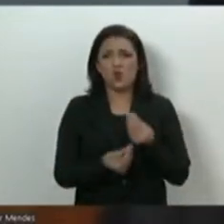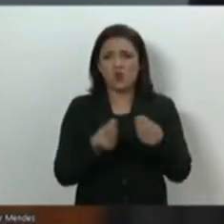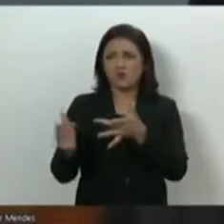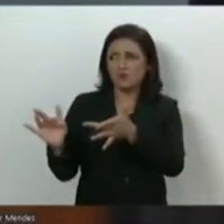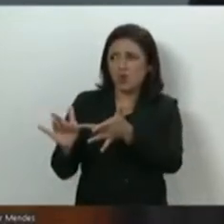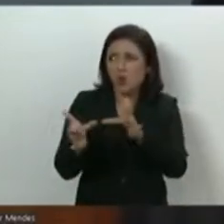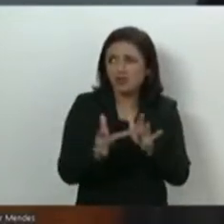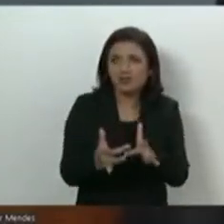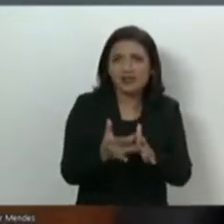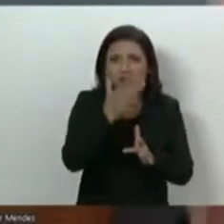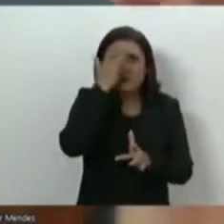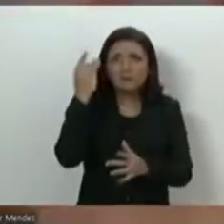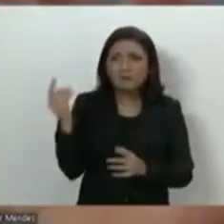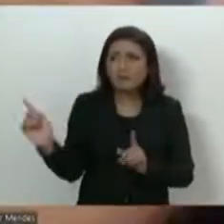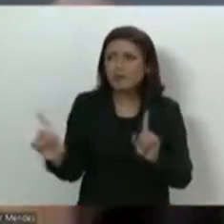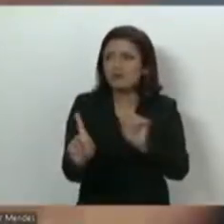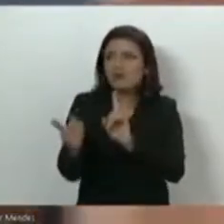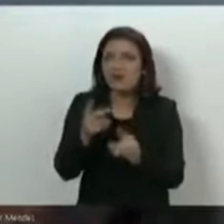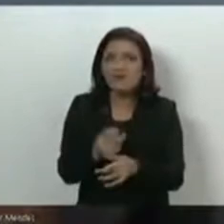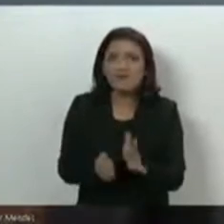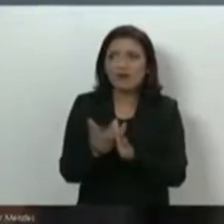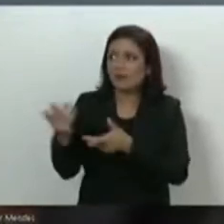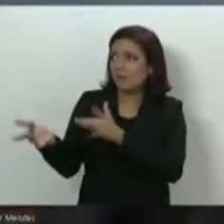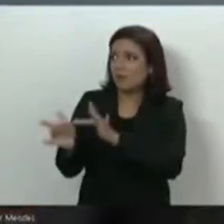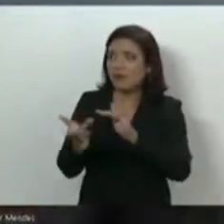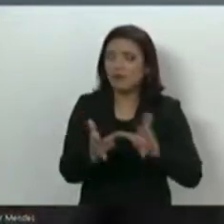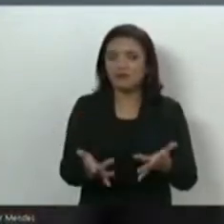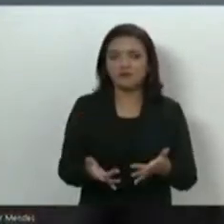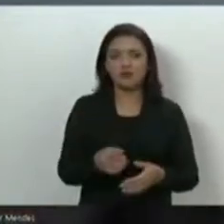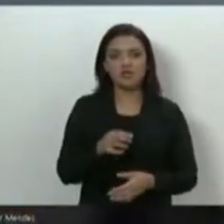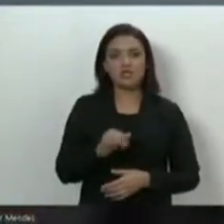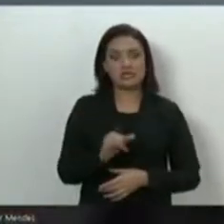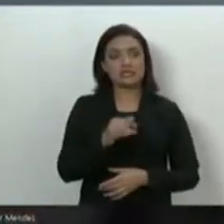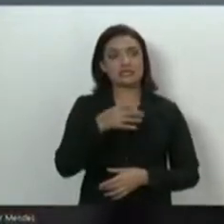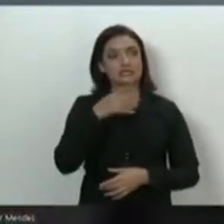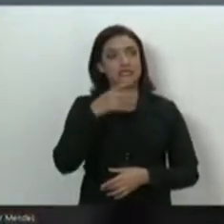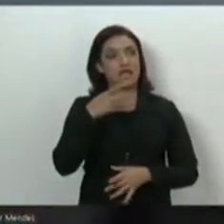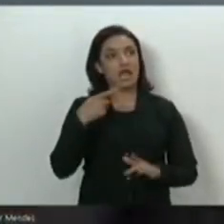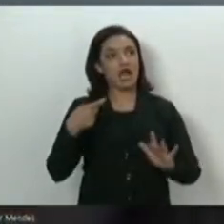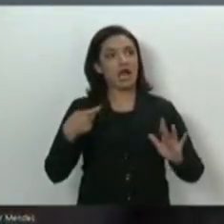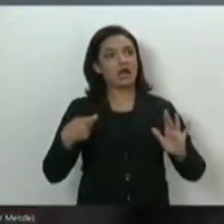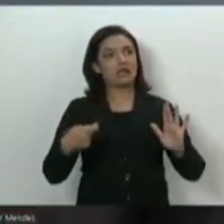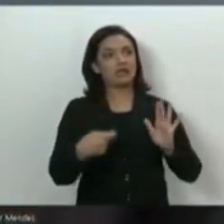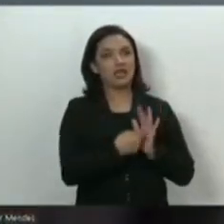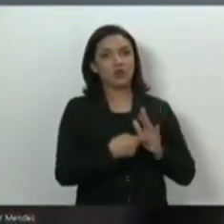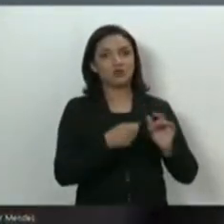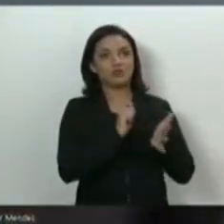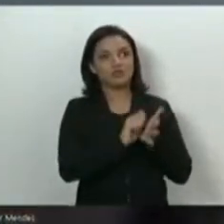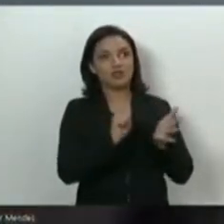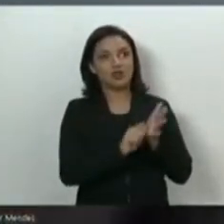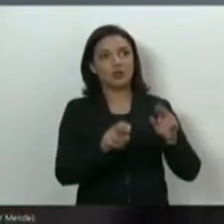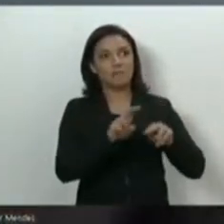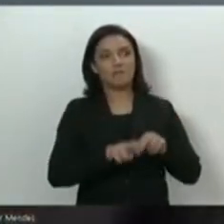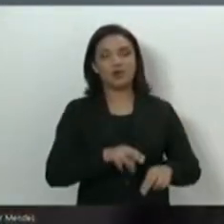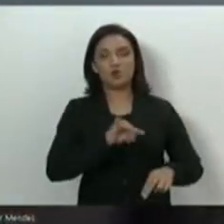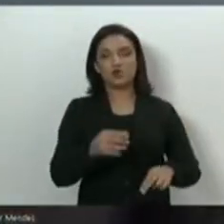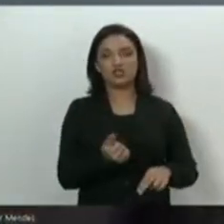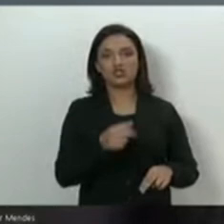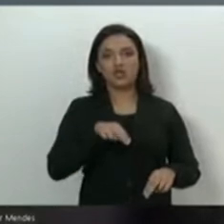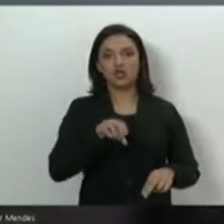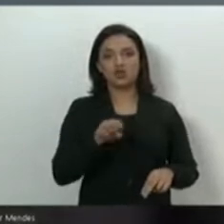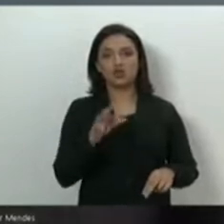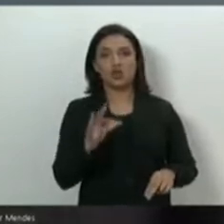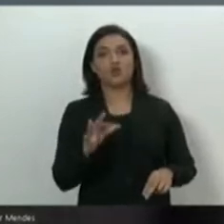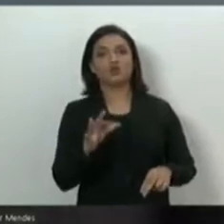vários colaboradores. Se a denúncia tivesse sido escrita pelo antigo procurador-geral Janot, nós diríamos que ele